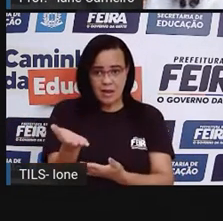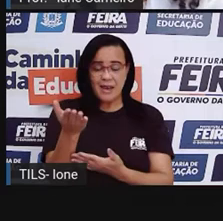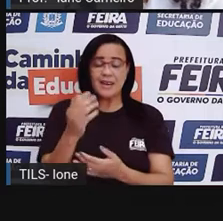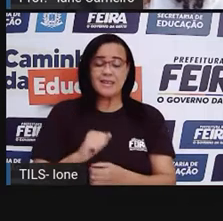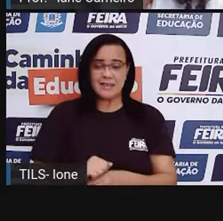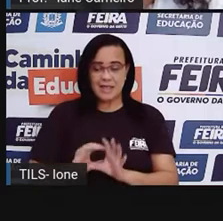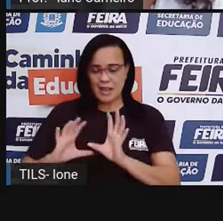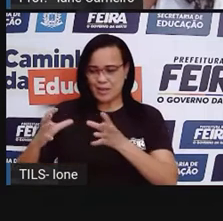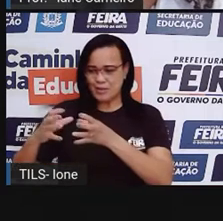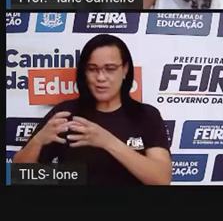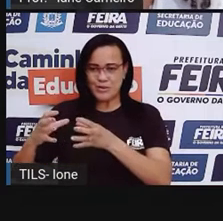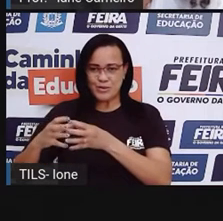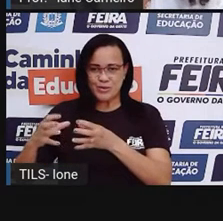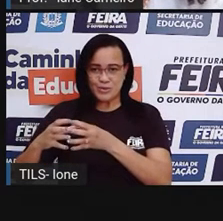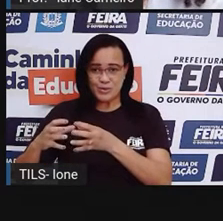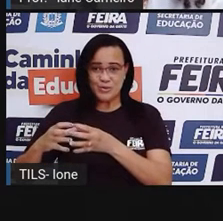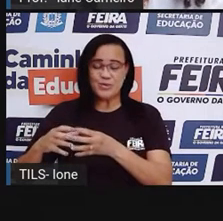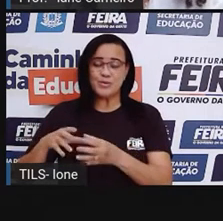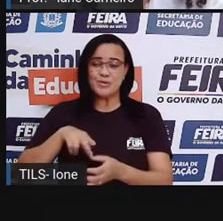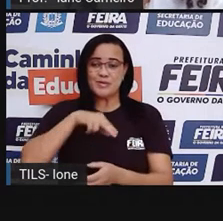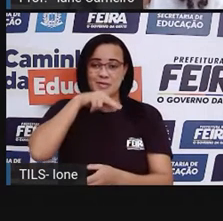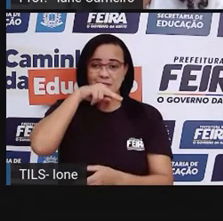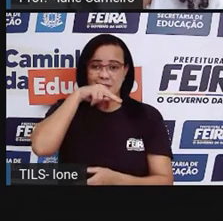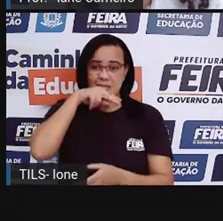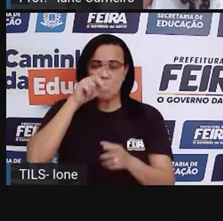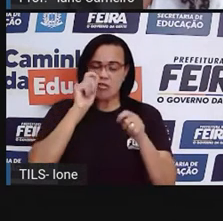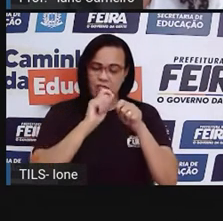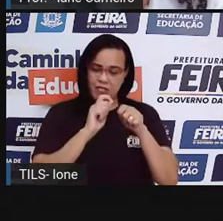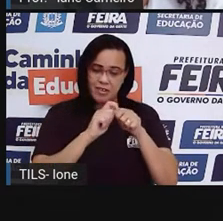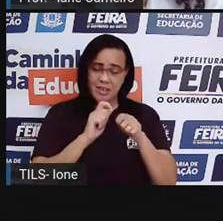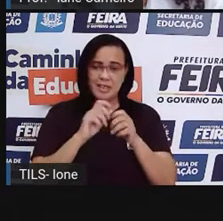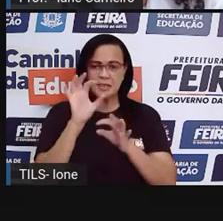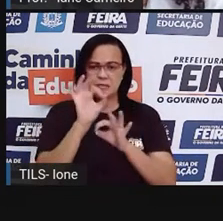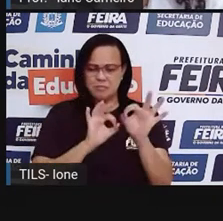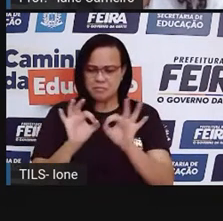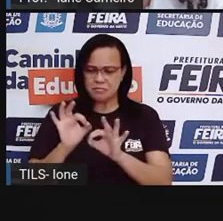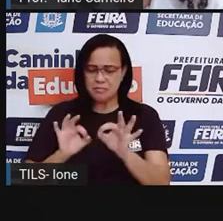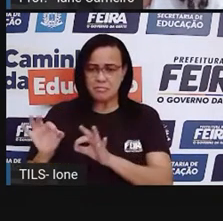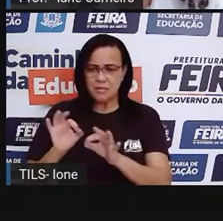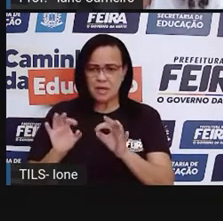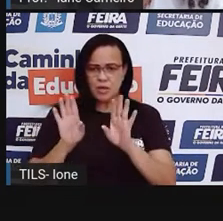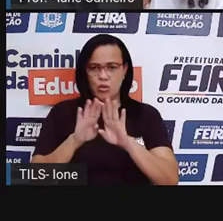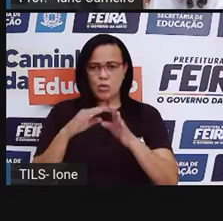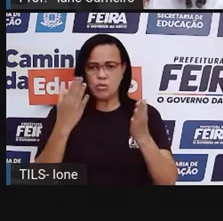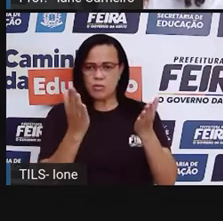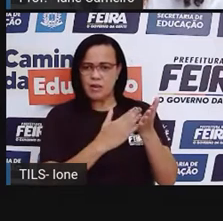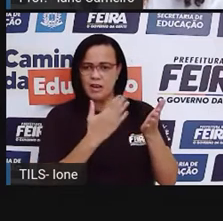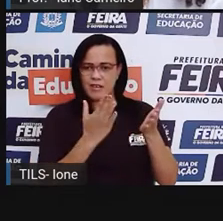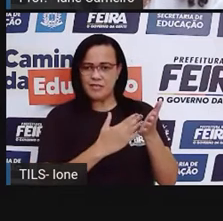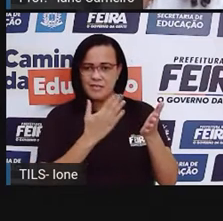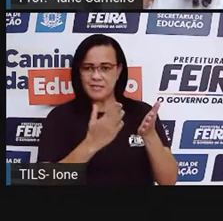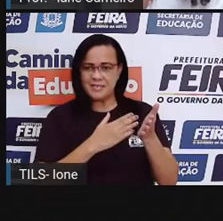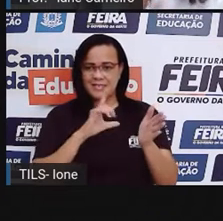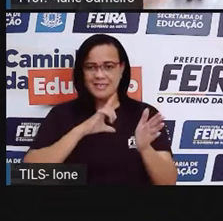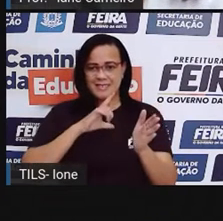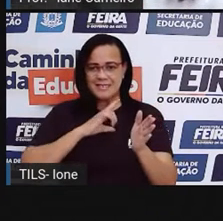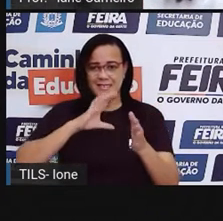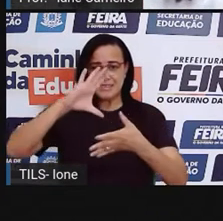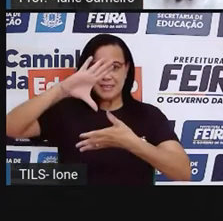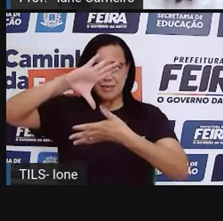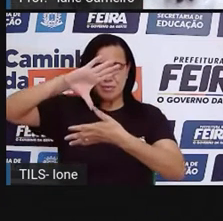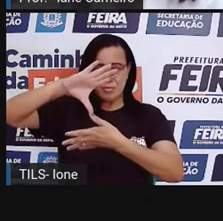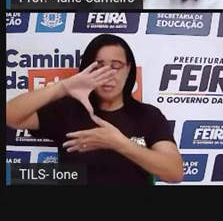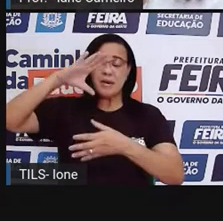comemorativa, certo? Então aqui tá a capa dela, e a gente vê aqui o mapa do Brasil e várias